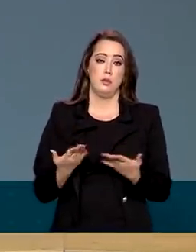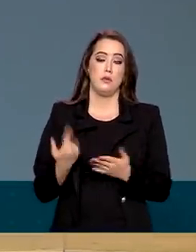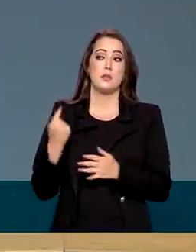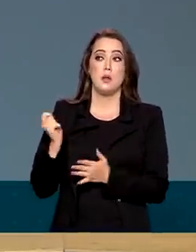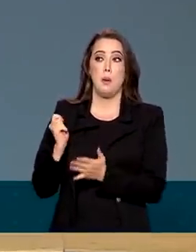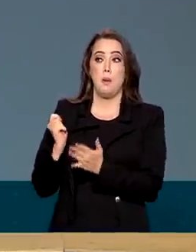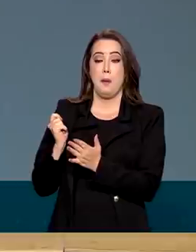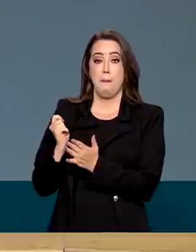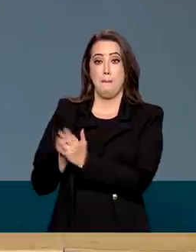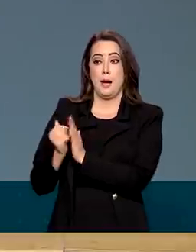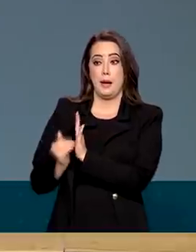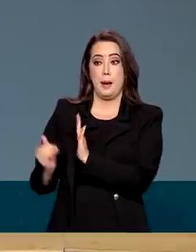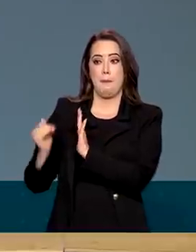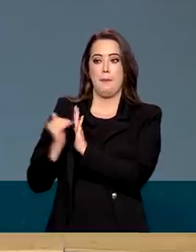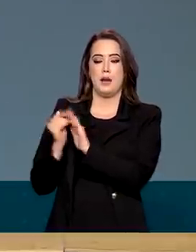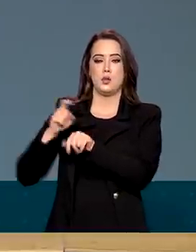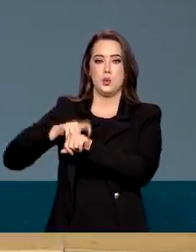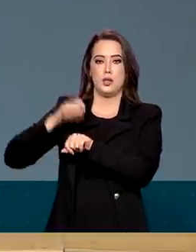temporário. Ora,